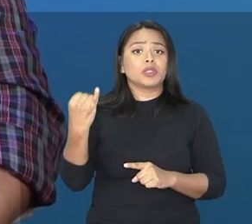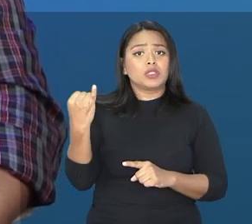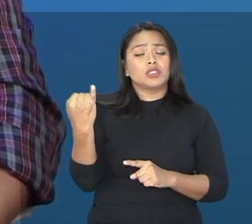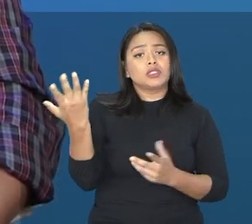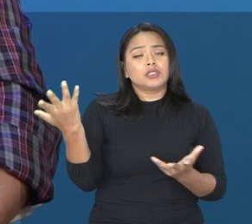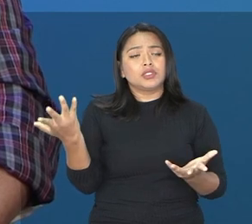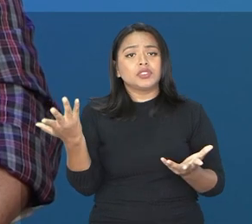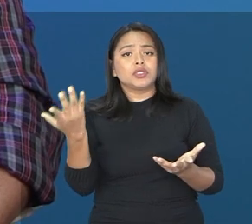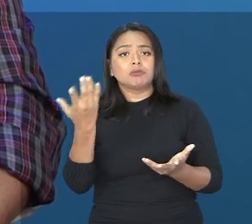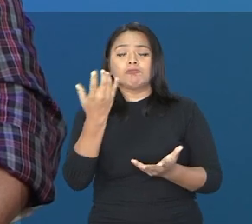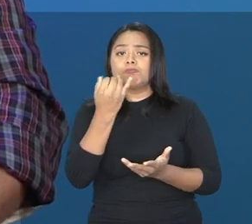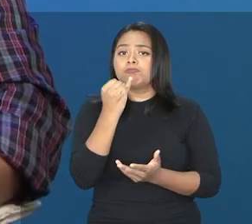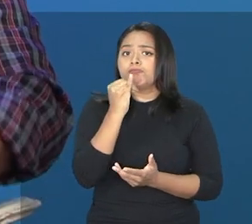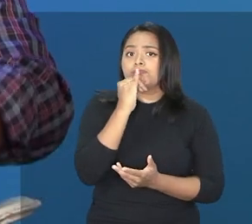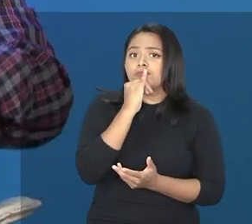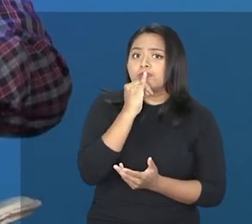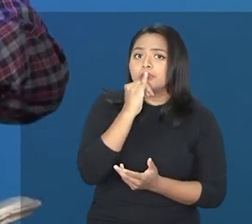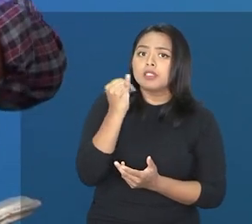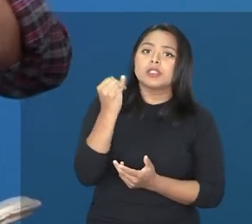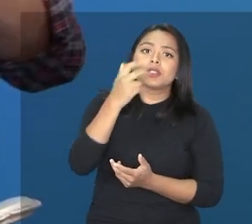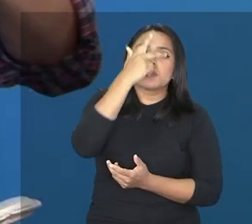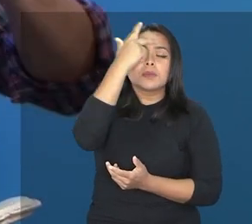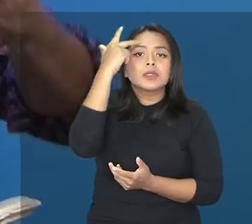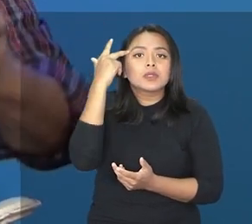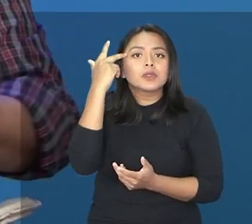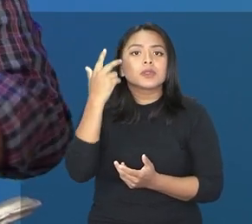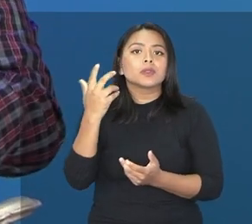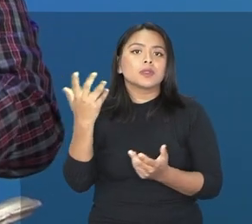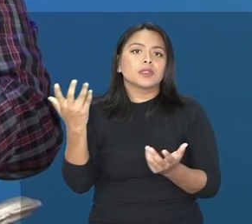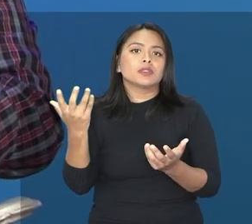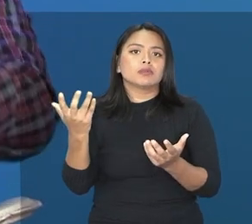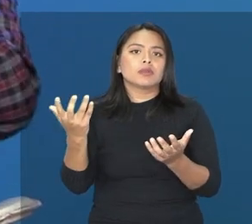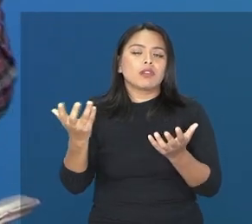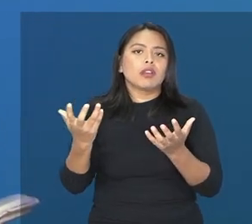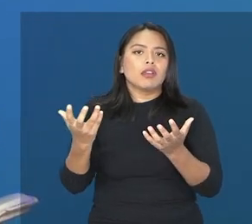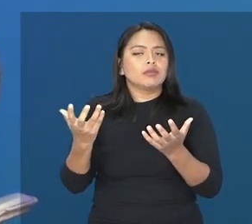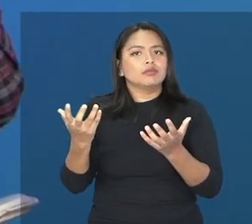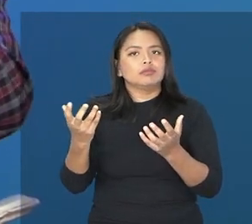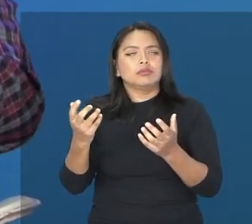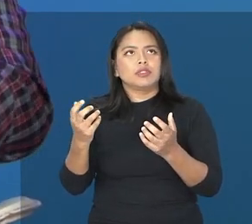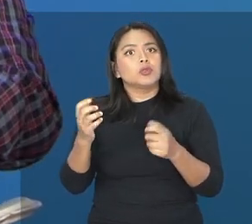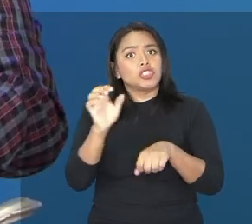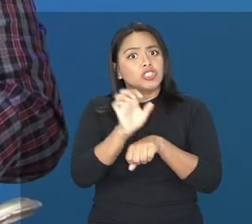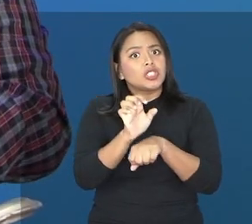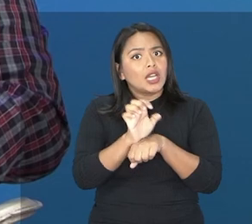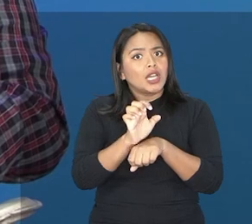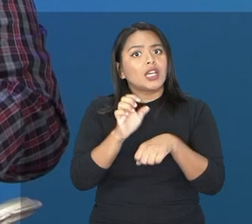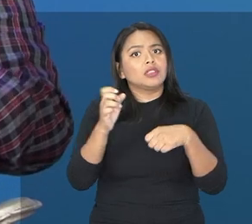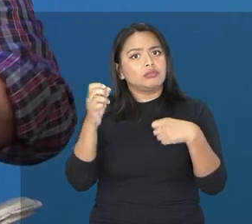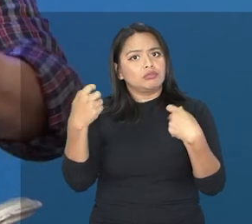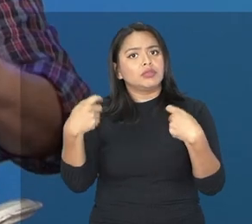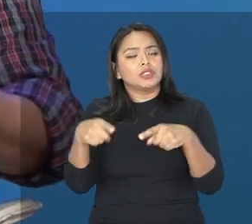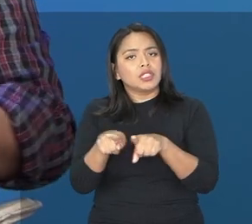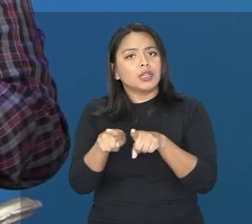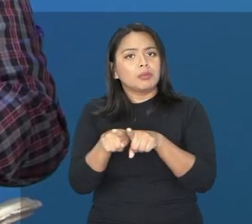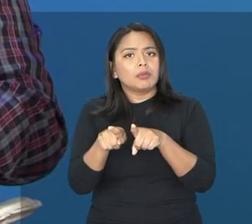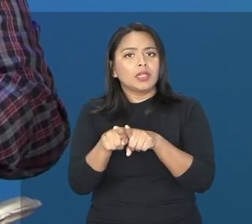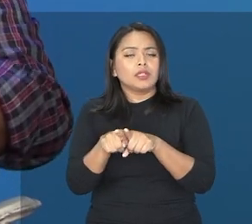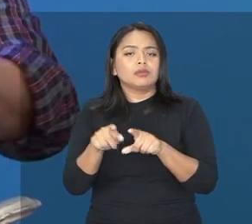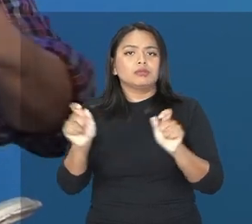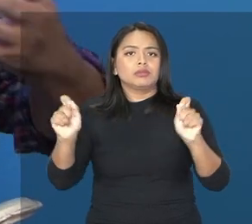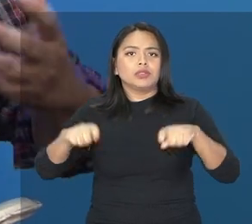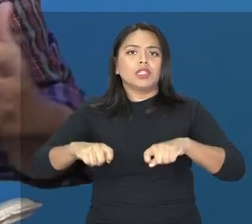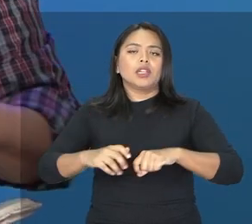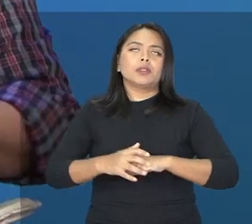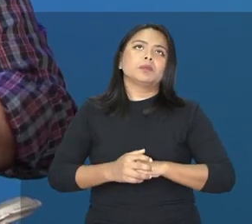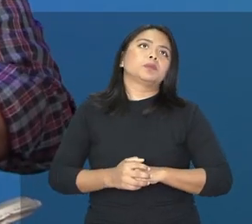é importante que aquelas pessoas que estejam interessadas, além do Estado, evidentemente, que já nos possibilita